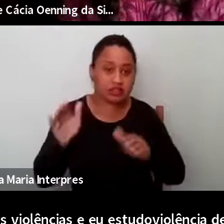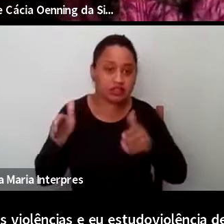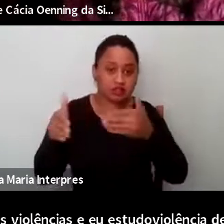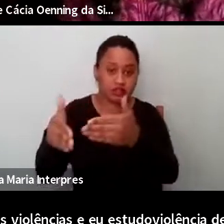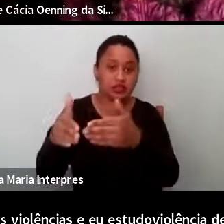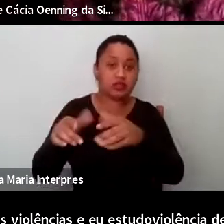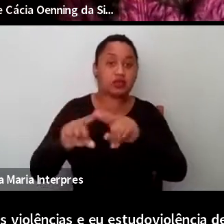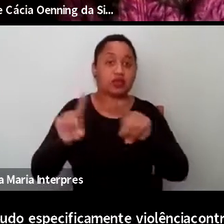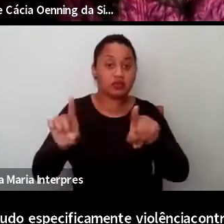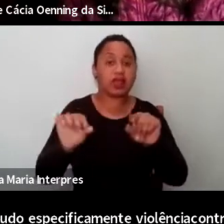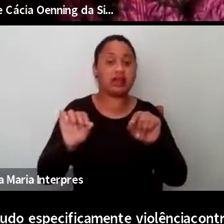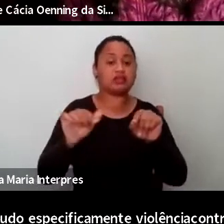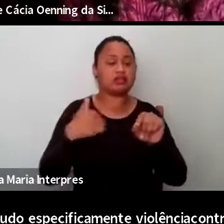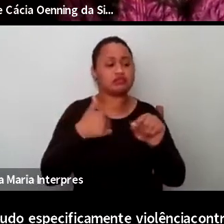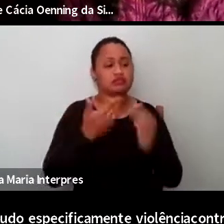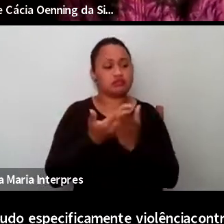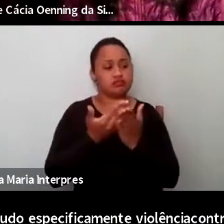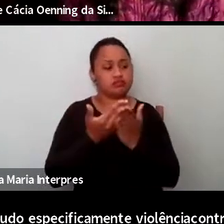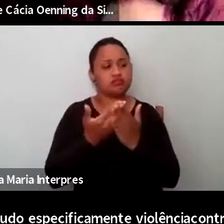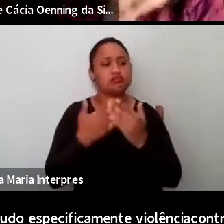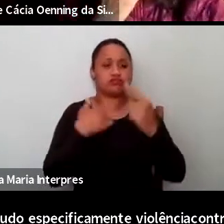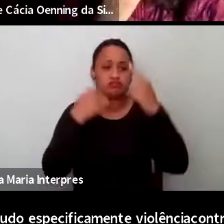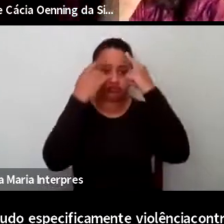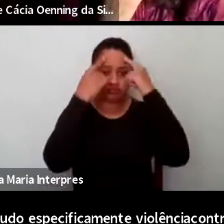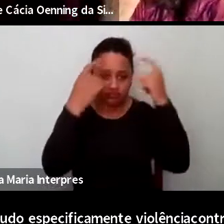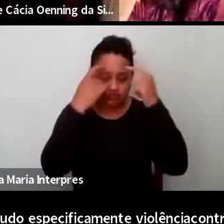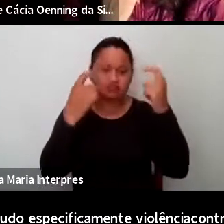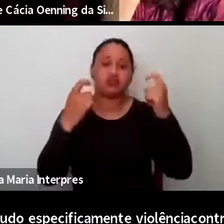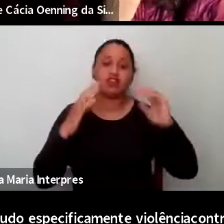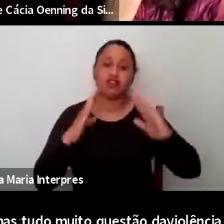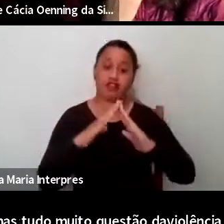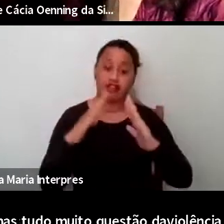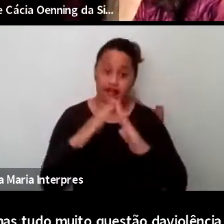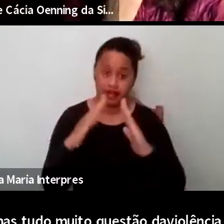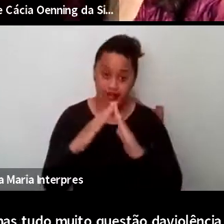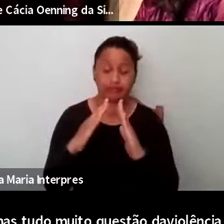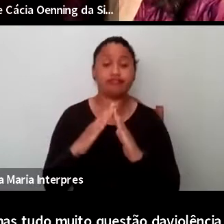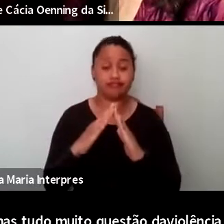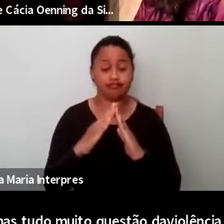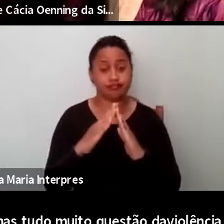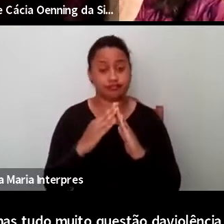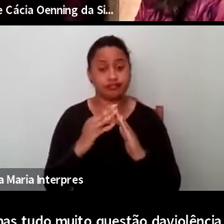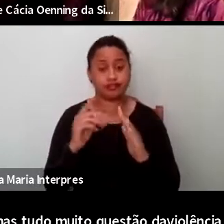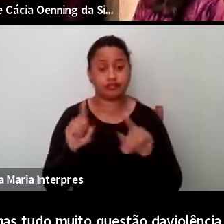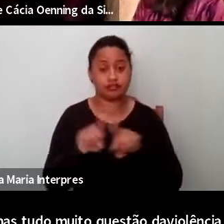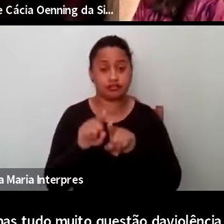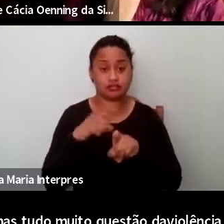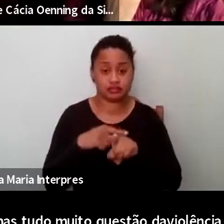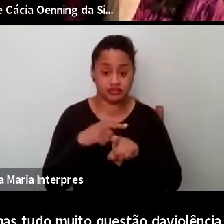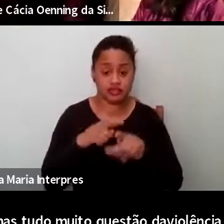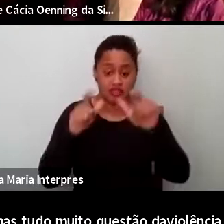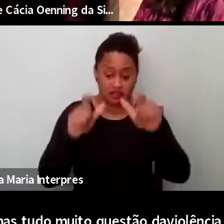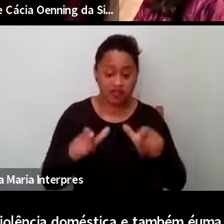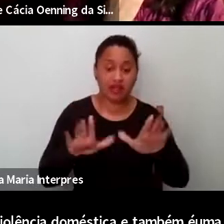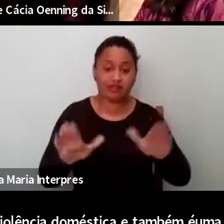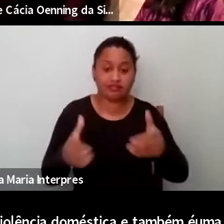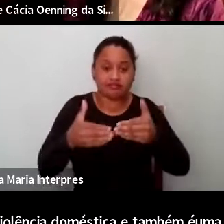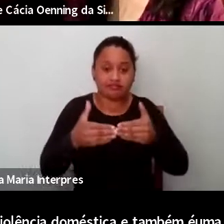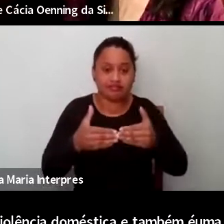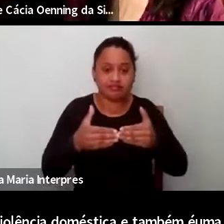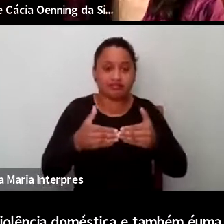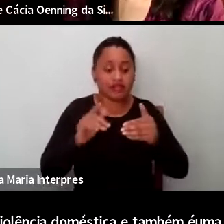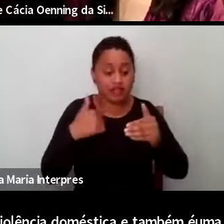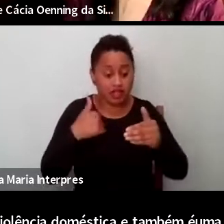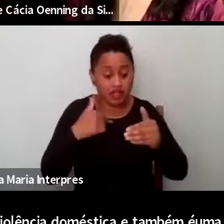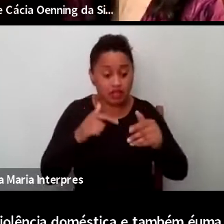estudo muito a questão da violência doméstica, que também é uma violência que é colocada dentro do espaço, desse espaço privado, que é uma violência